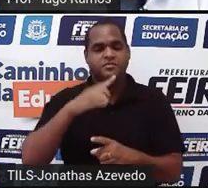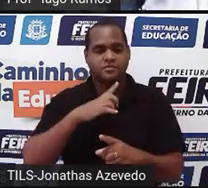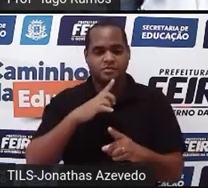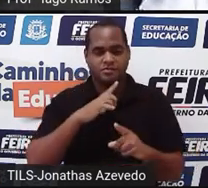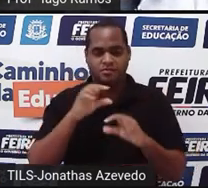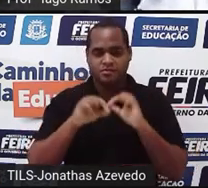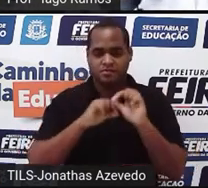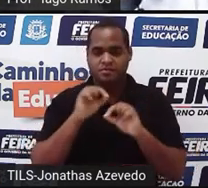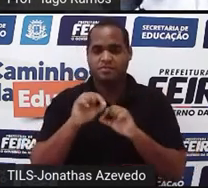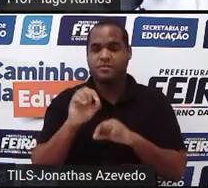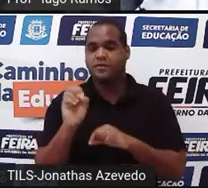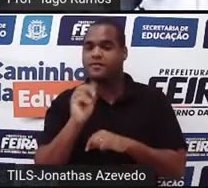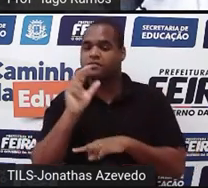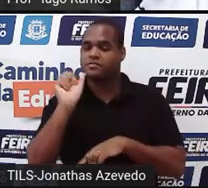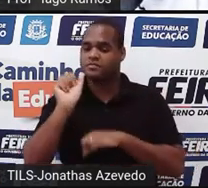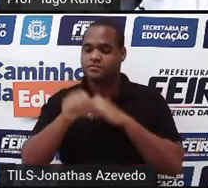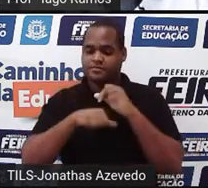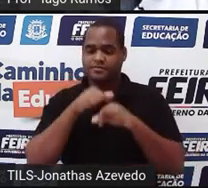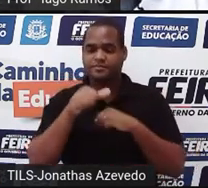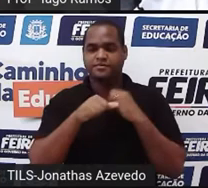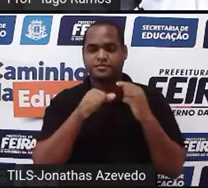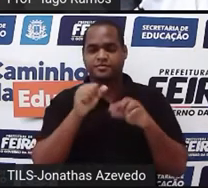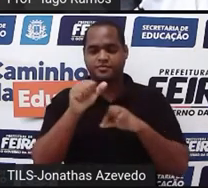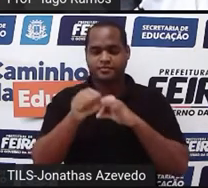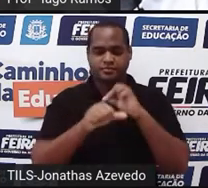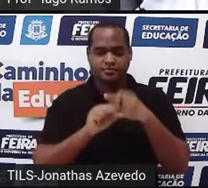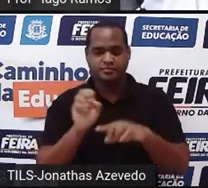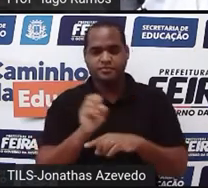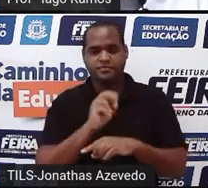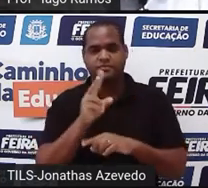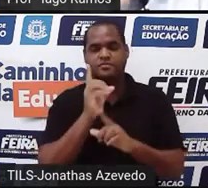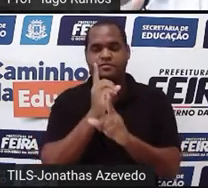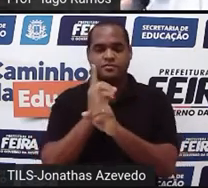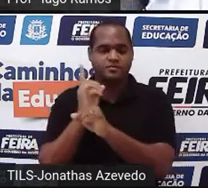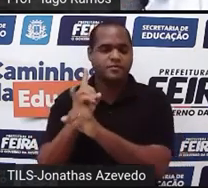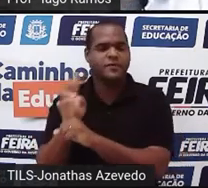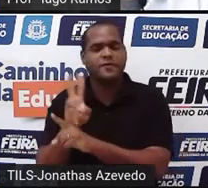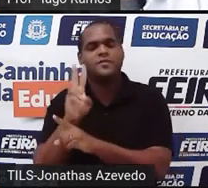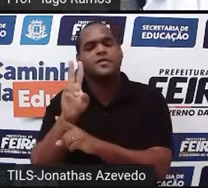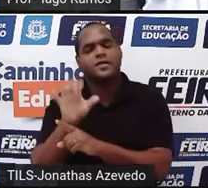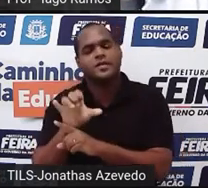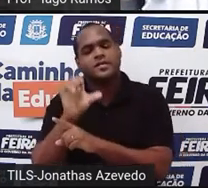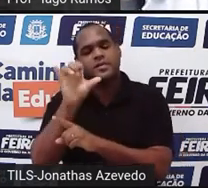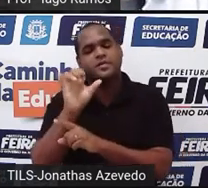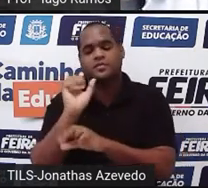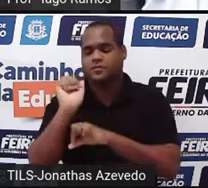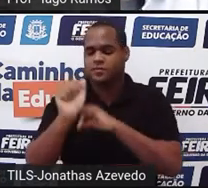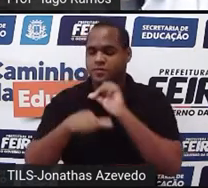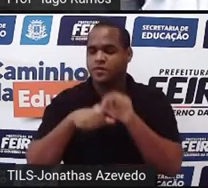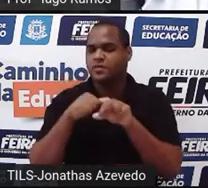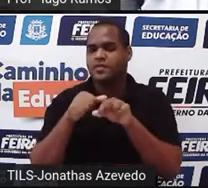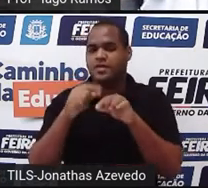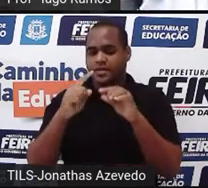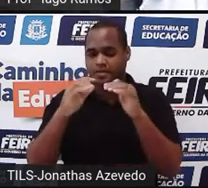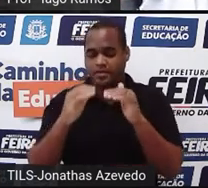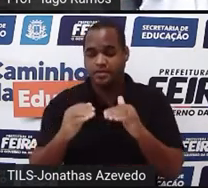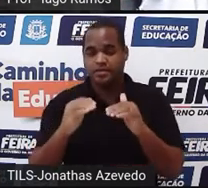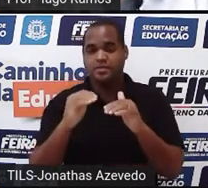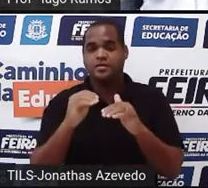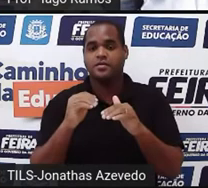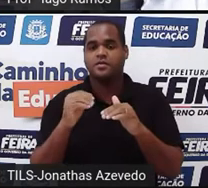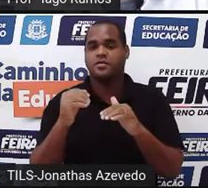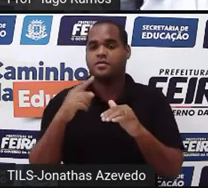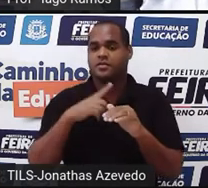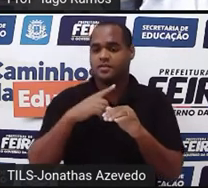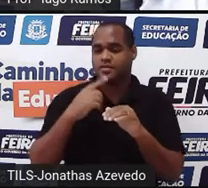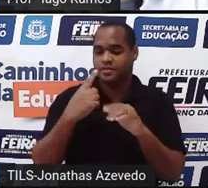valendo 2, troco em uma das equações e encontro o valor de y. Eu vou pegar essa equaçãozinha de baixo, x mais y igual a 1,